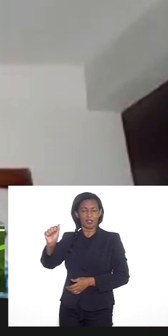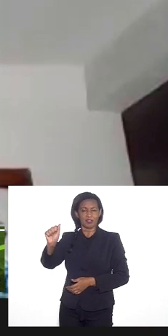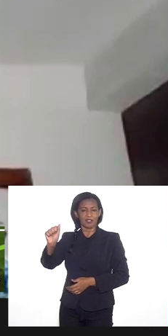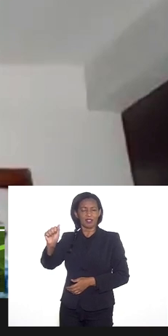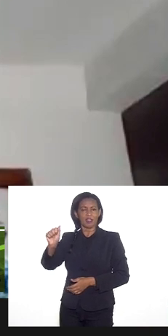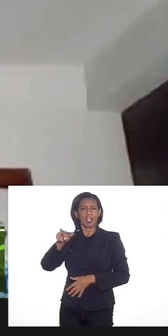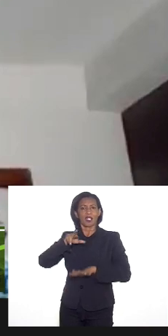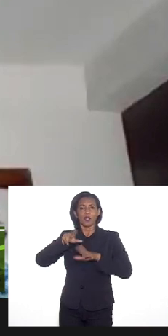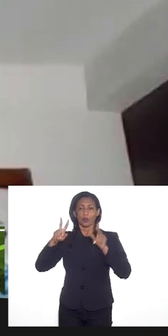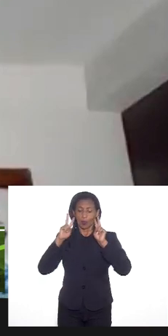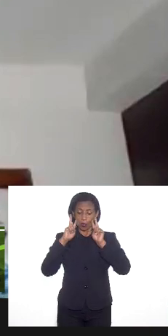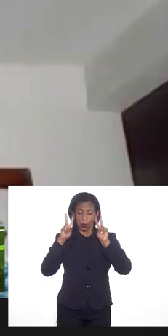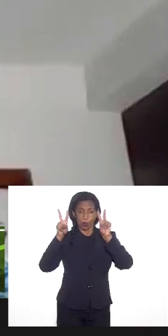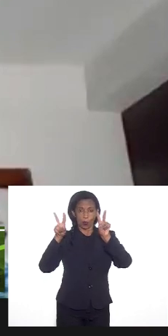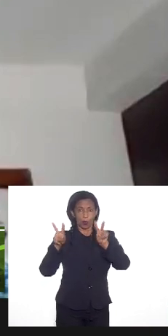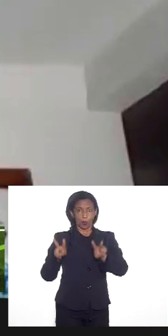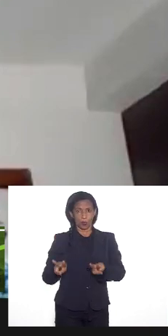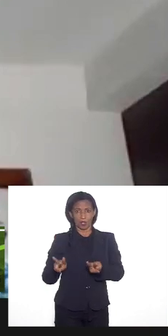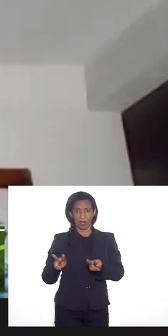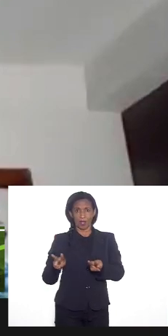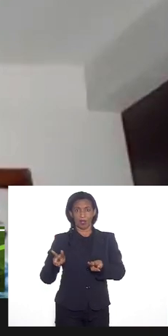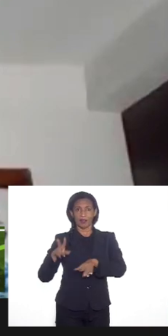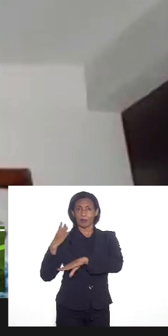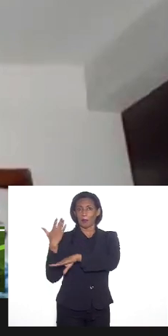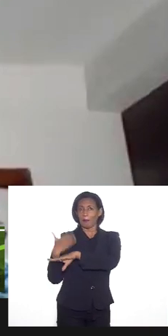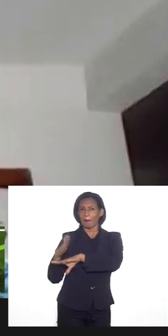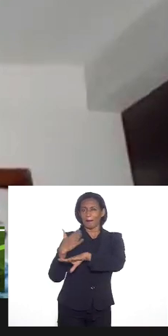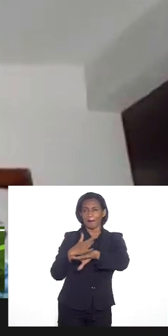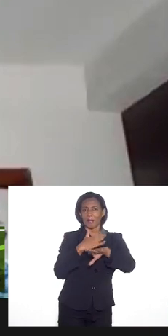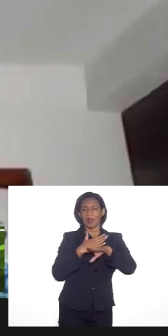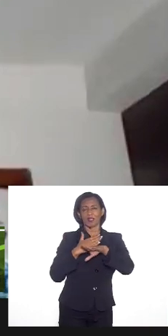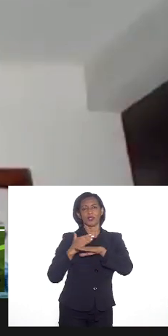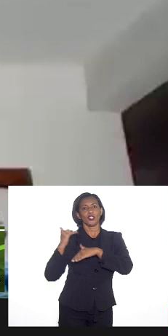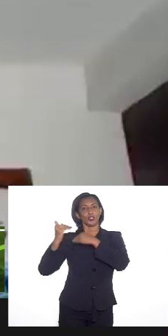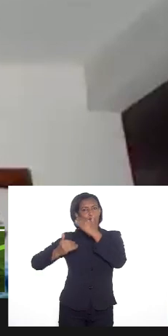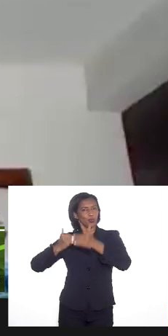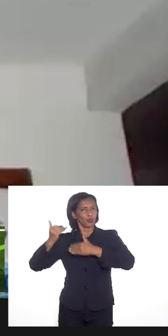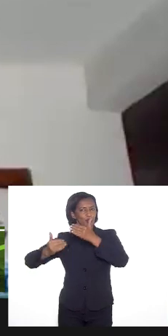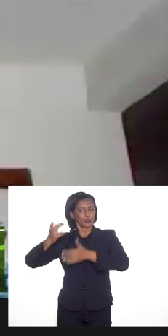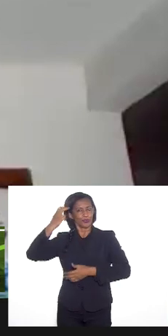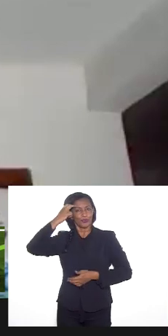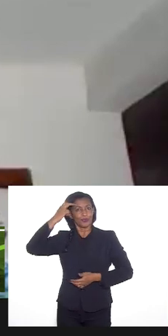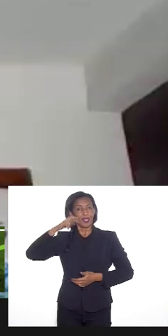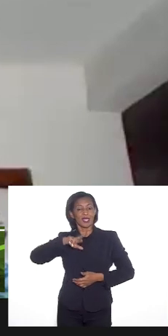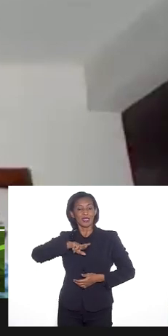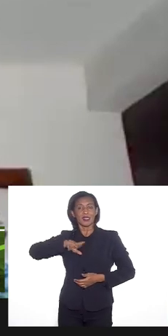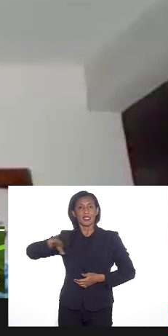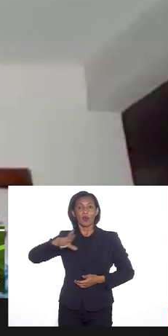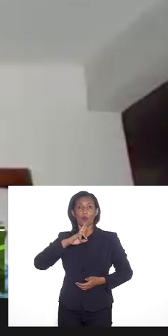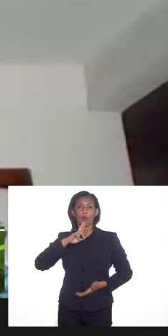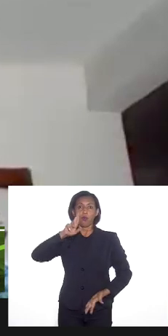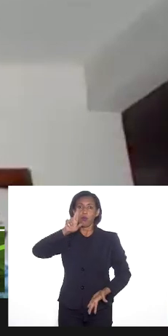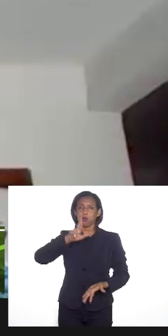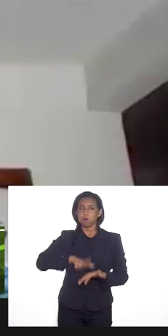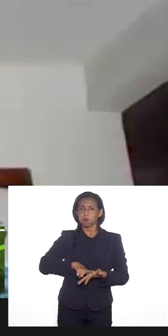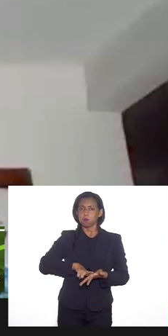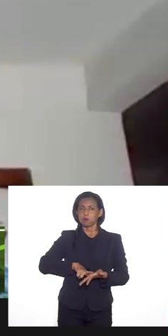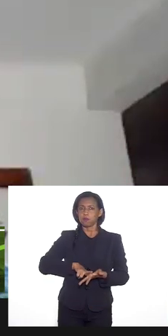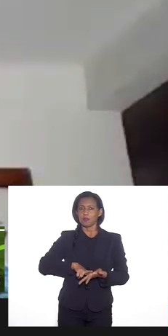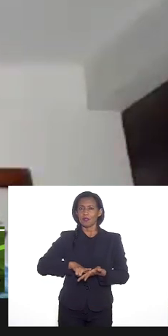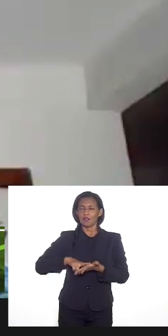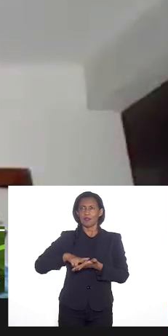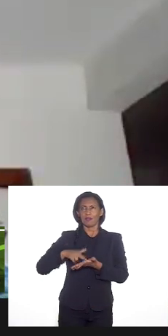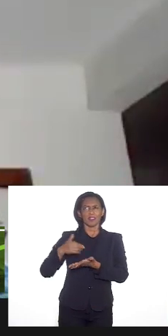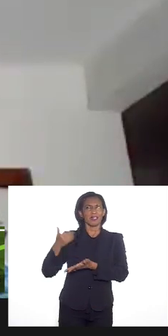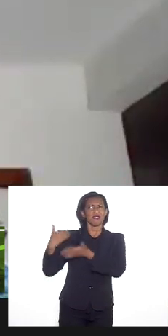pelos mesmos olhares e as mesmas práticas de outras tradições. Esse não reconhecimento já vai desde